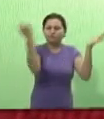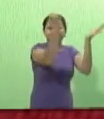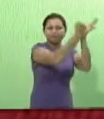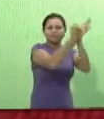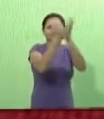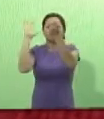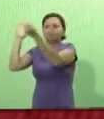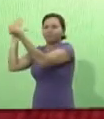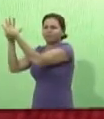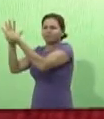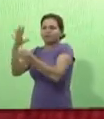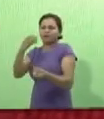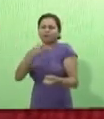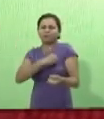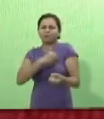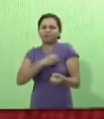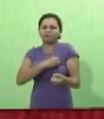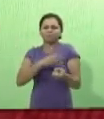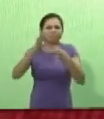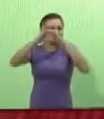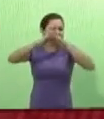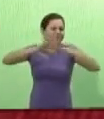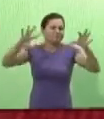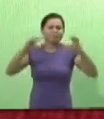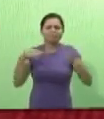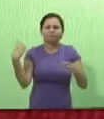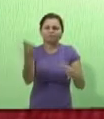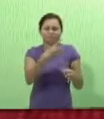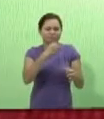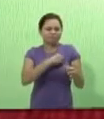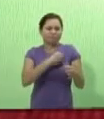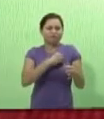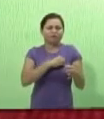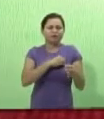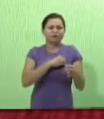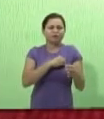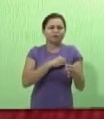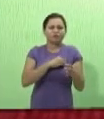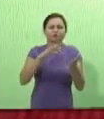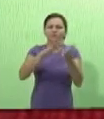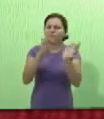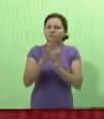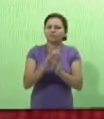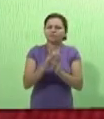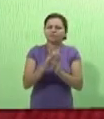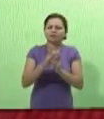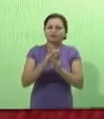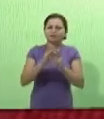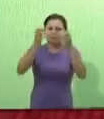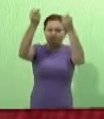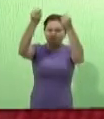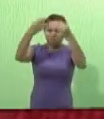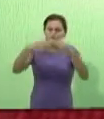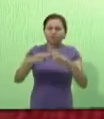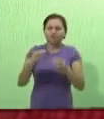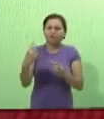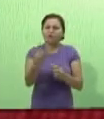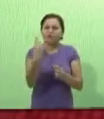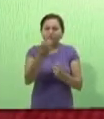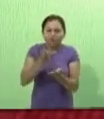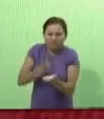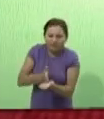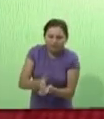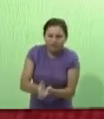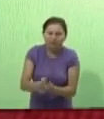coragem, a consciência plena de dizer isso, que Ele é o único caminho, a única verdade, a única vida,